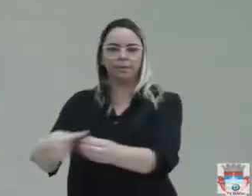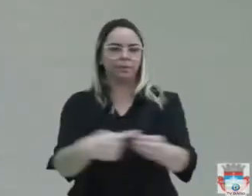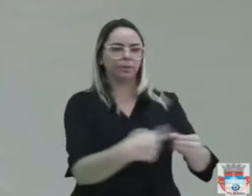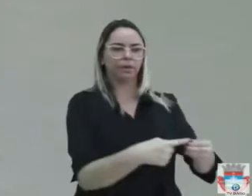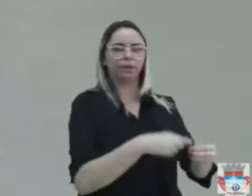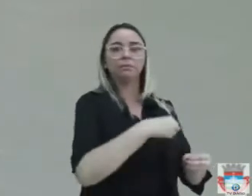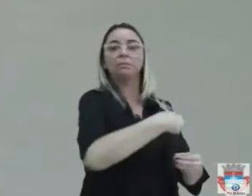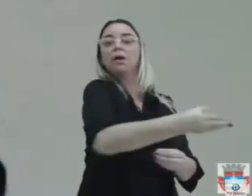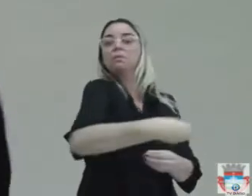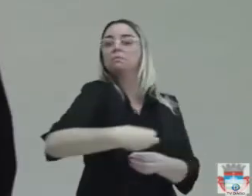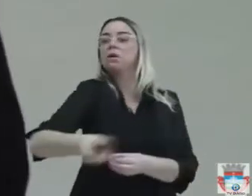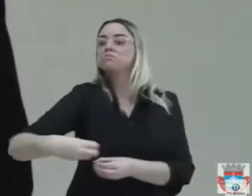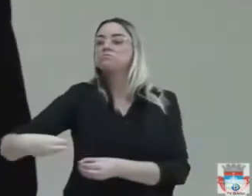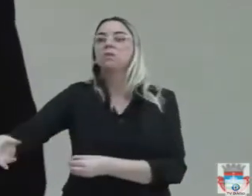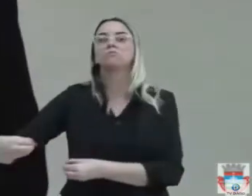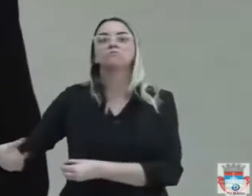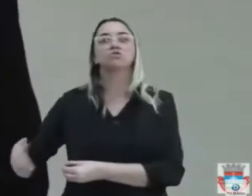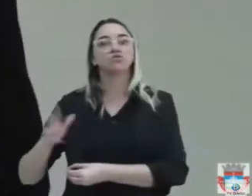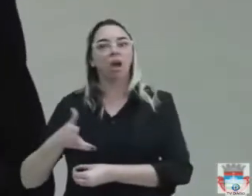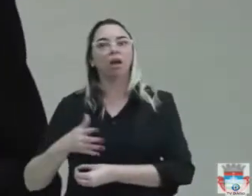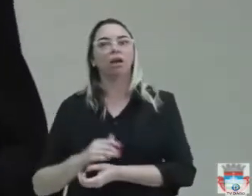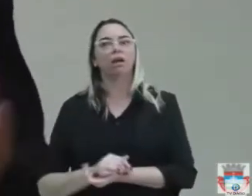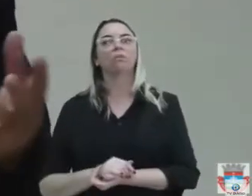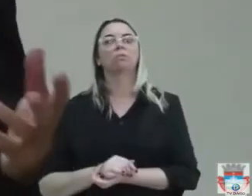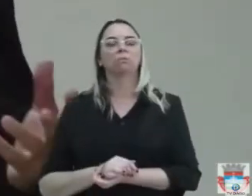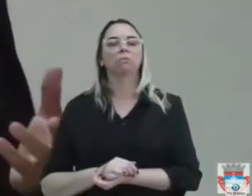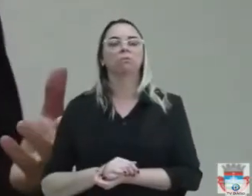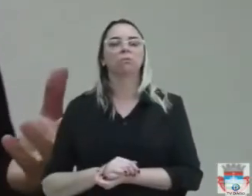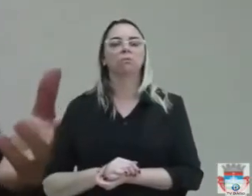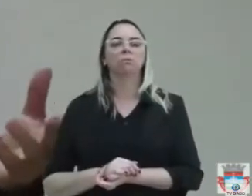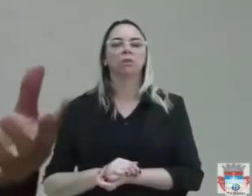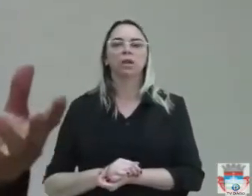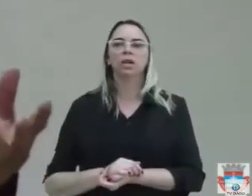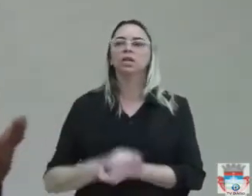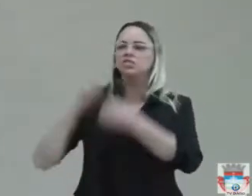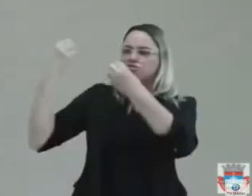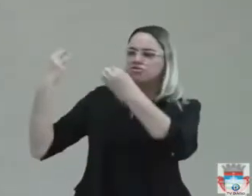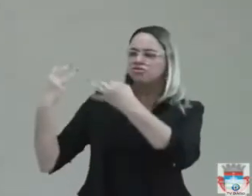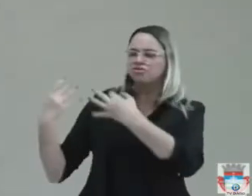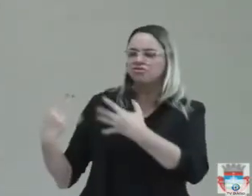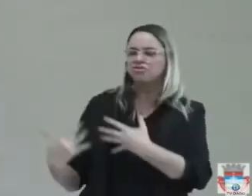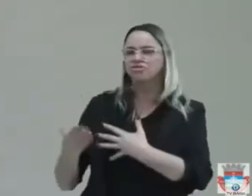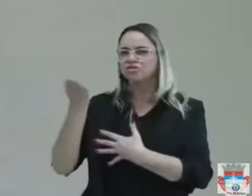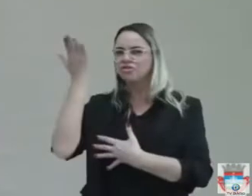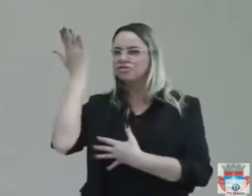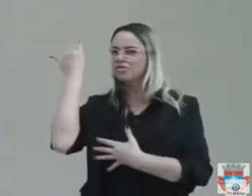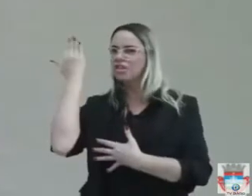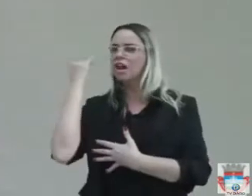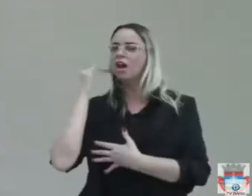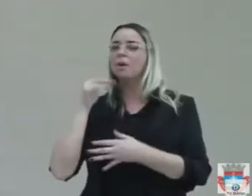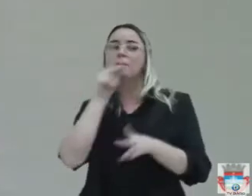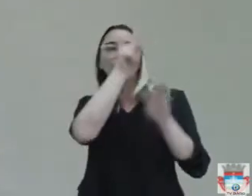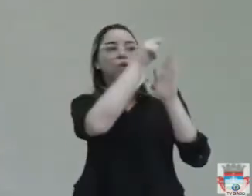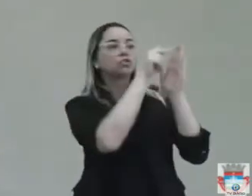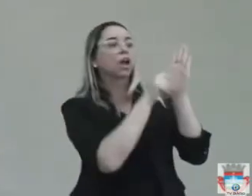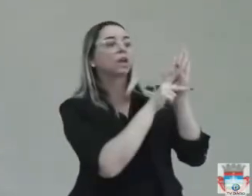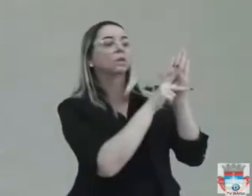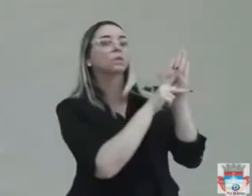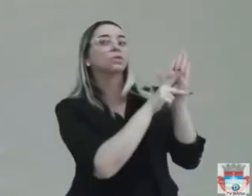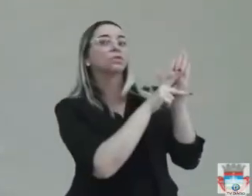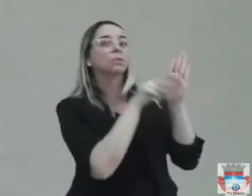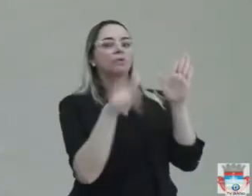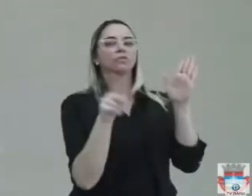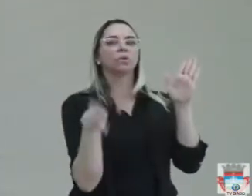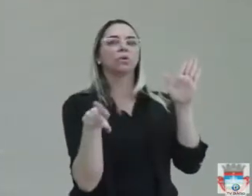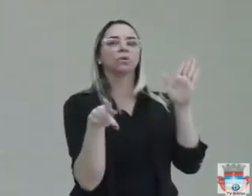Como se falou aqui também, do projeto dos professores. Projeto dos professores, em